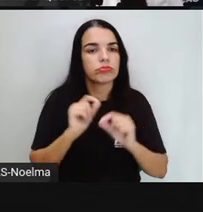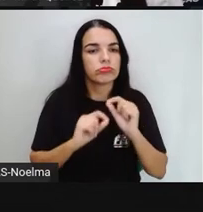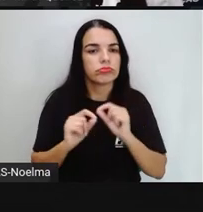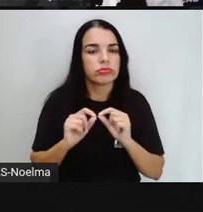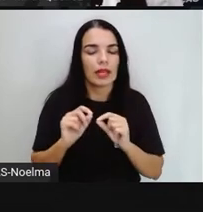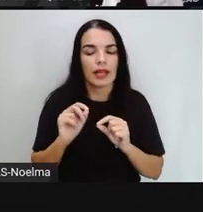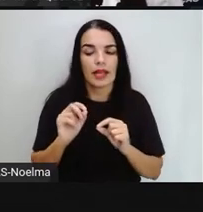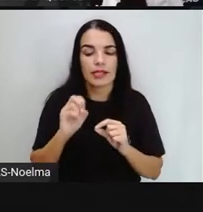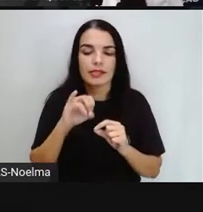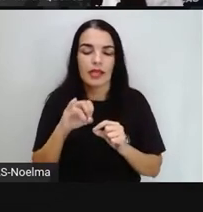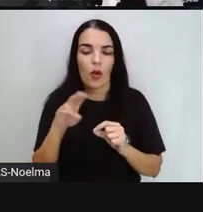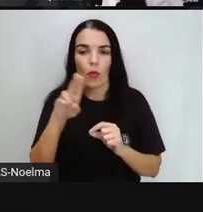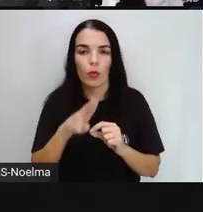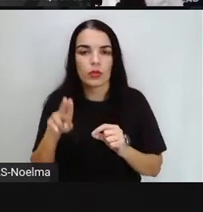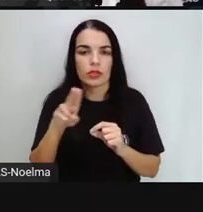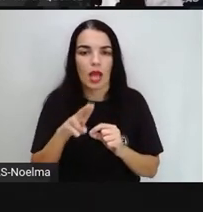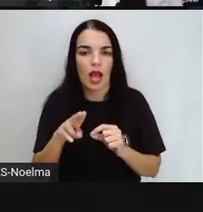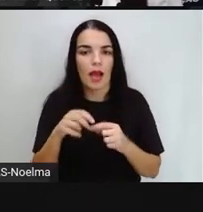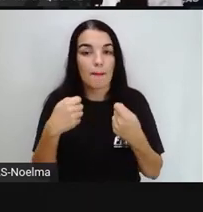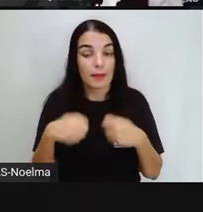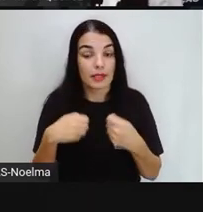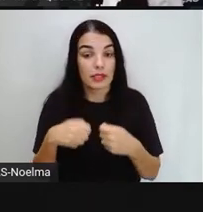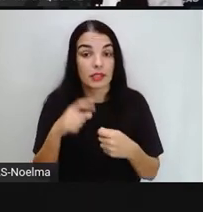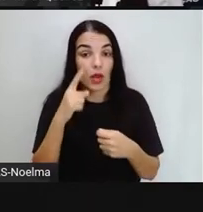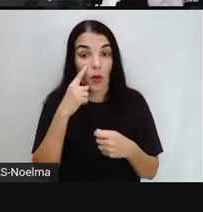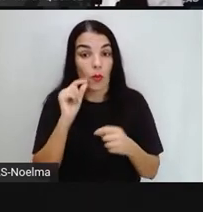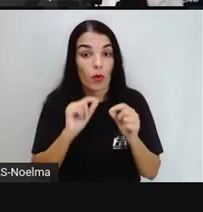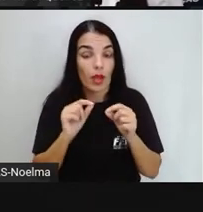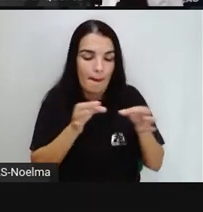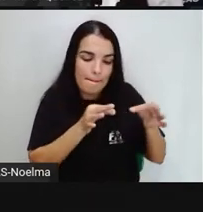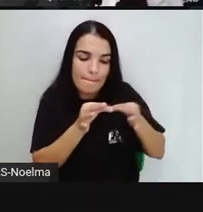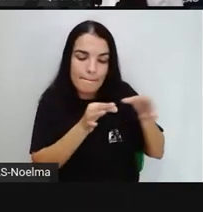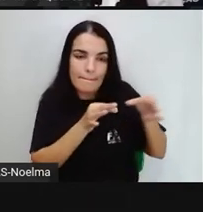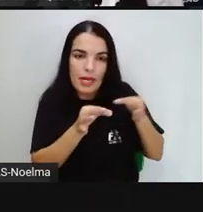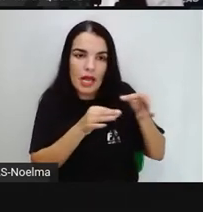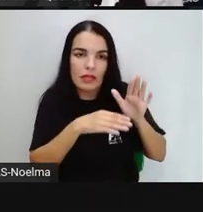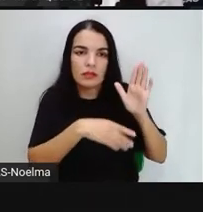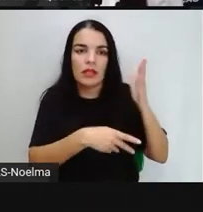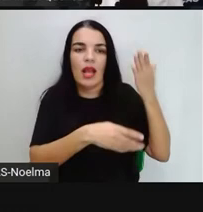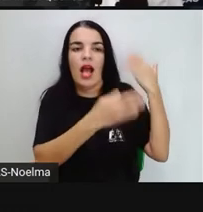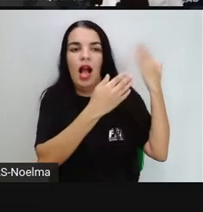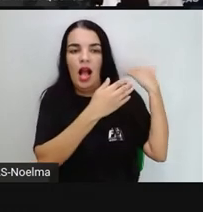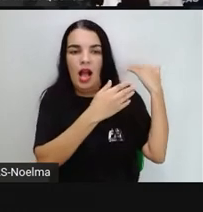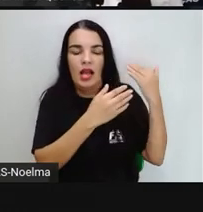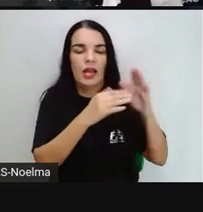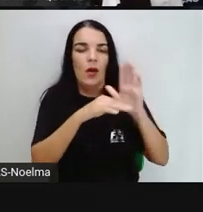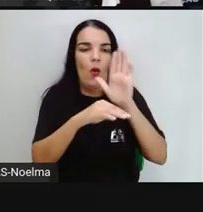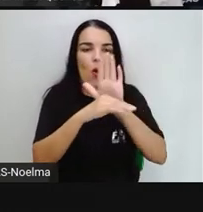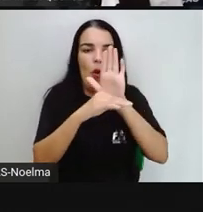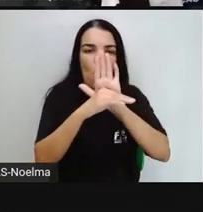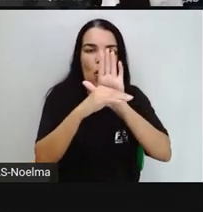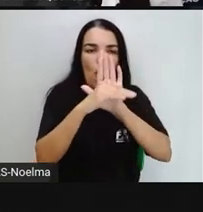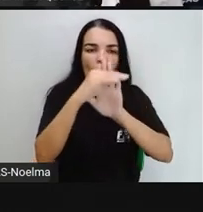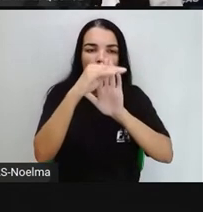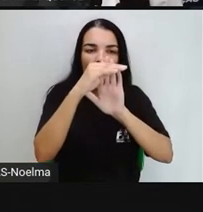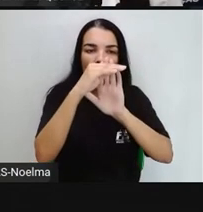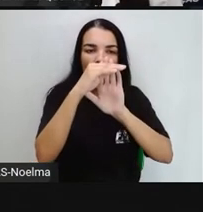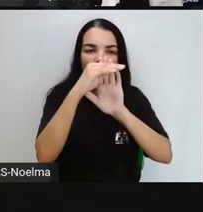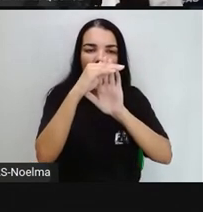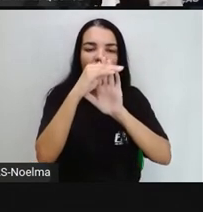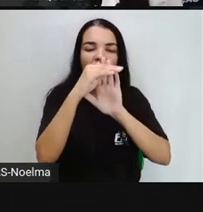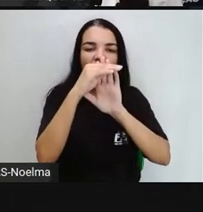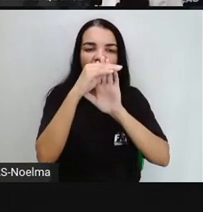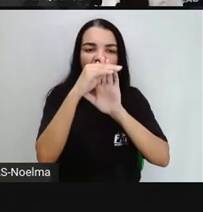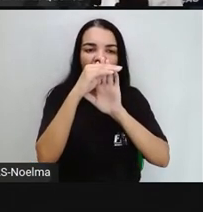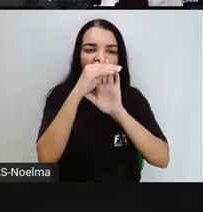cartõezinhos, a gente está fazendo um jogo de forma planejada, certo? E nós podemos utilizar de outra